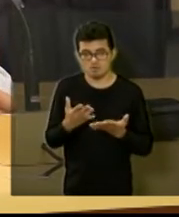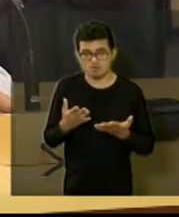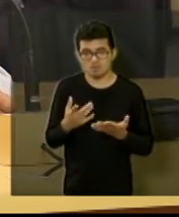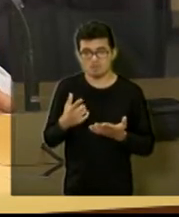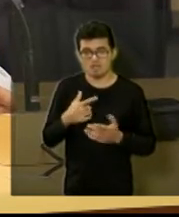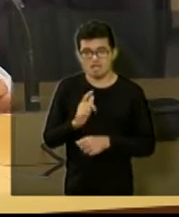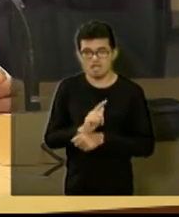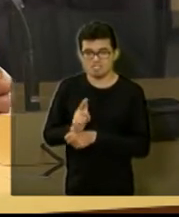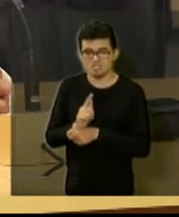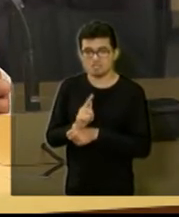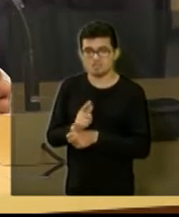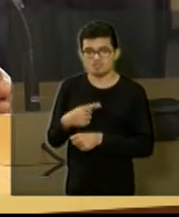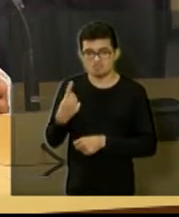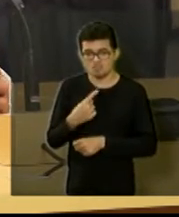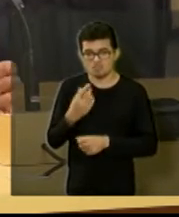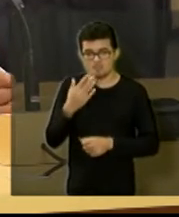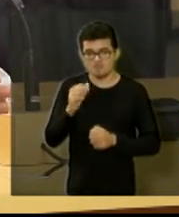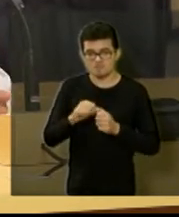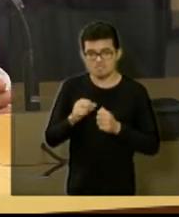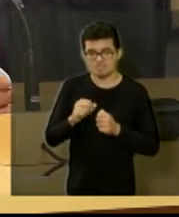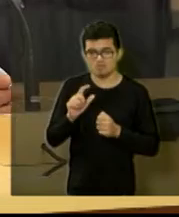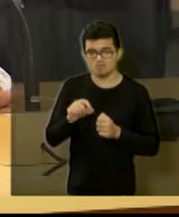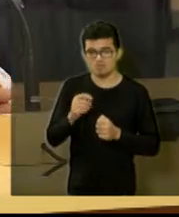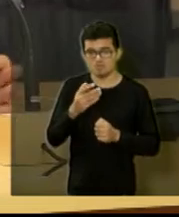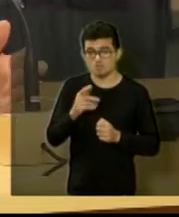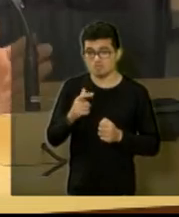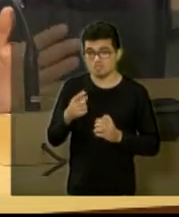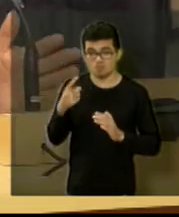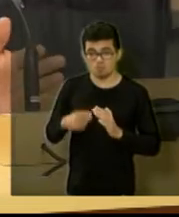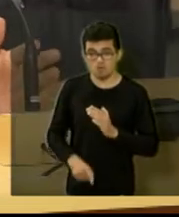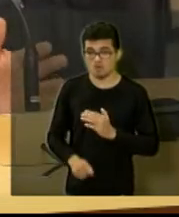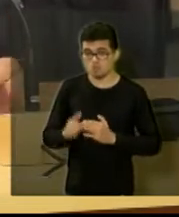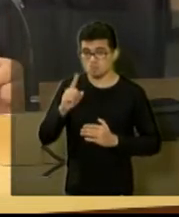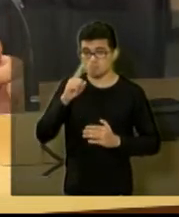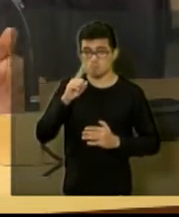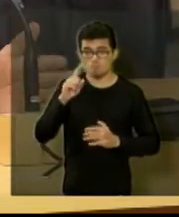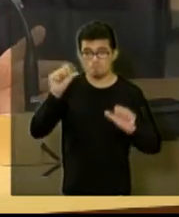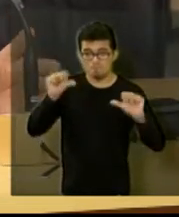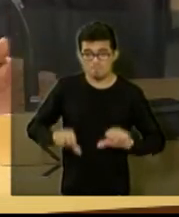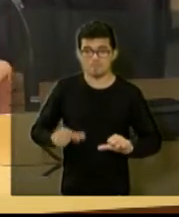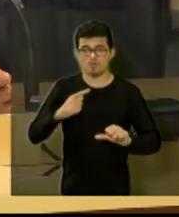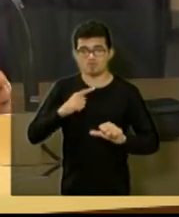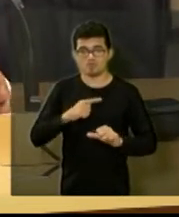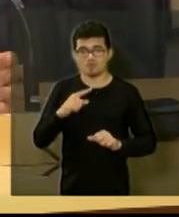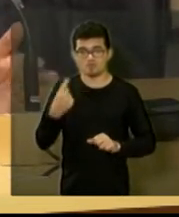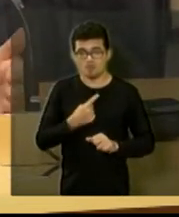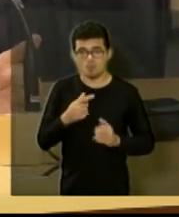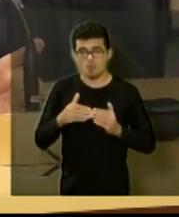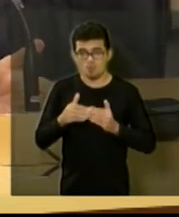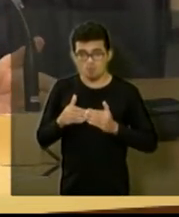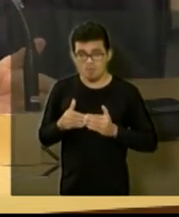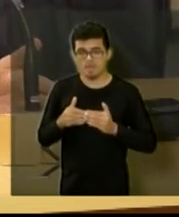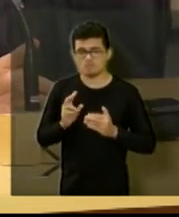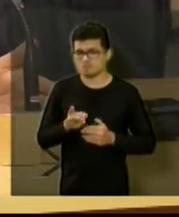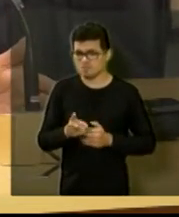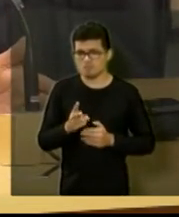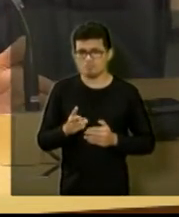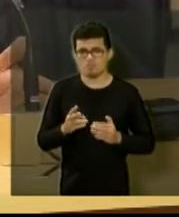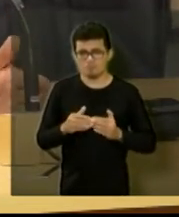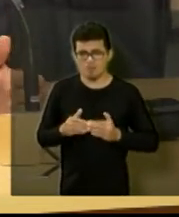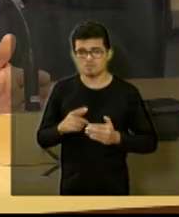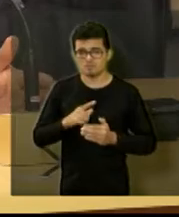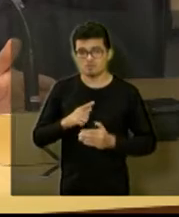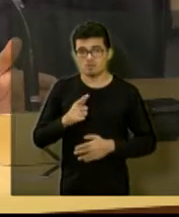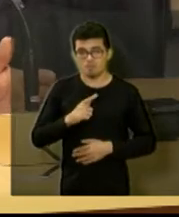gerência faça as prioridades buracos mais essenciais piores que tem eu peço para tentar suprir tem suprido você